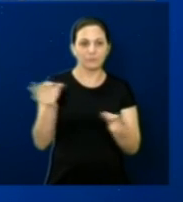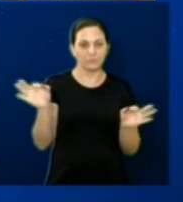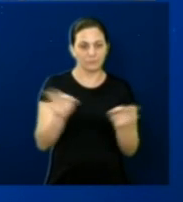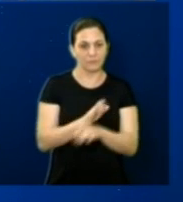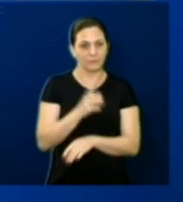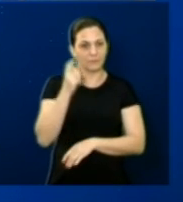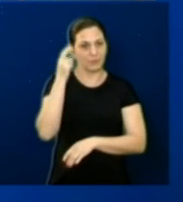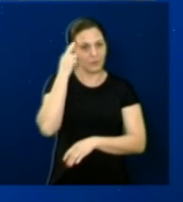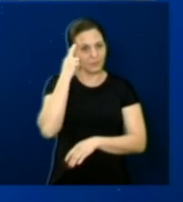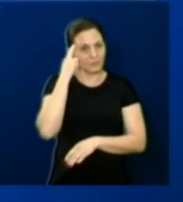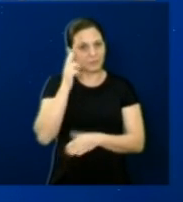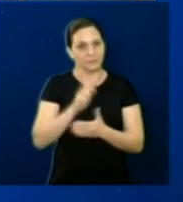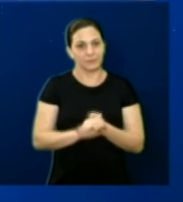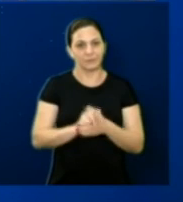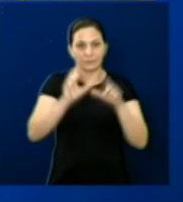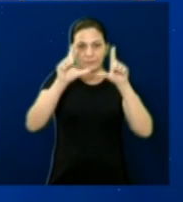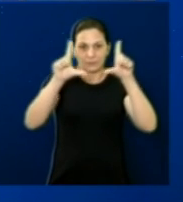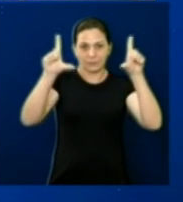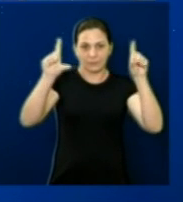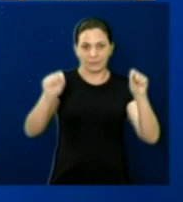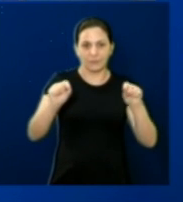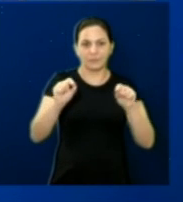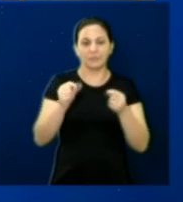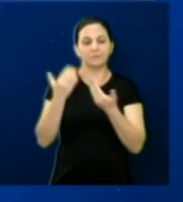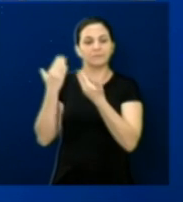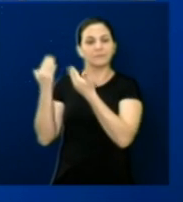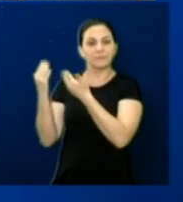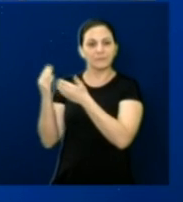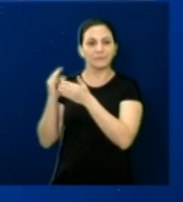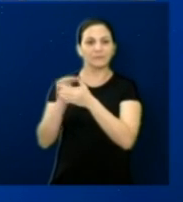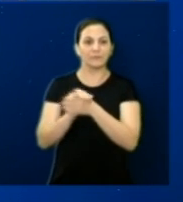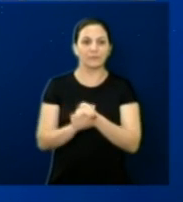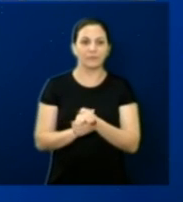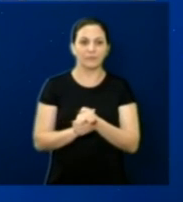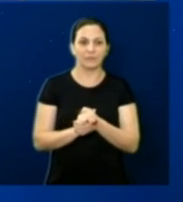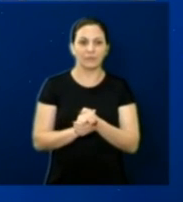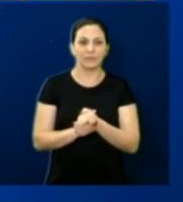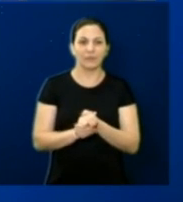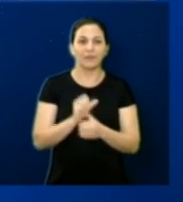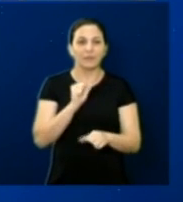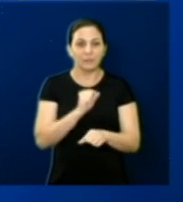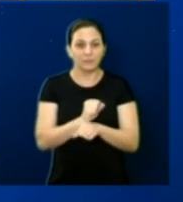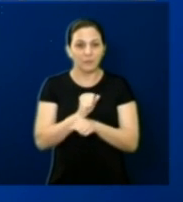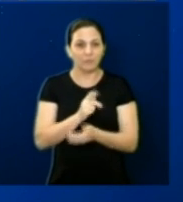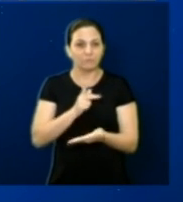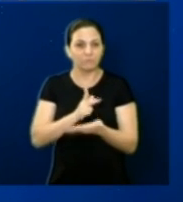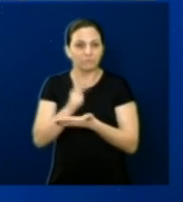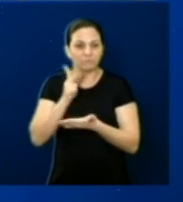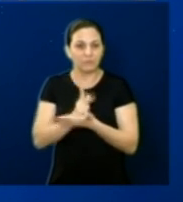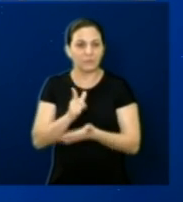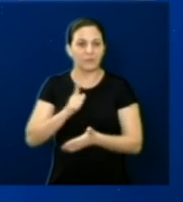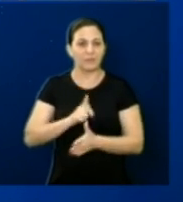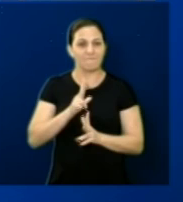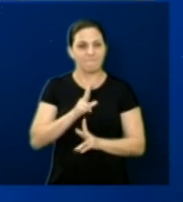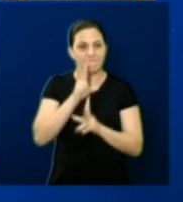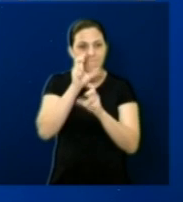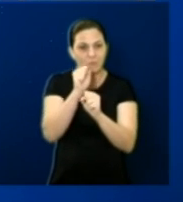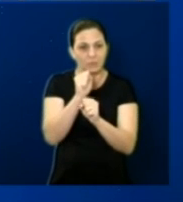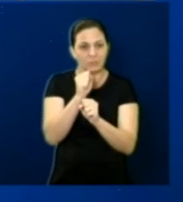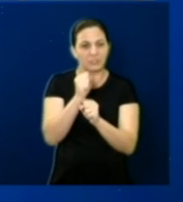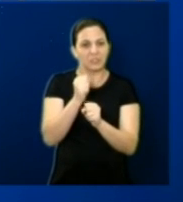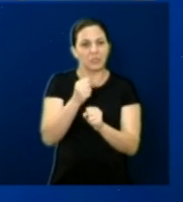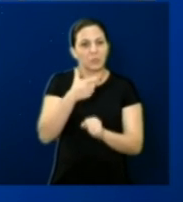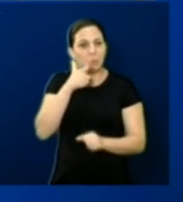reflexão de hoje, é uma frase do George Washington que fala Espero que eu sempre possua firmeza e virtudes